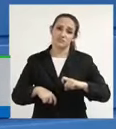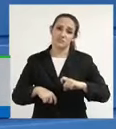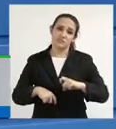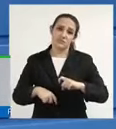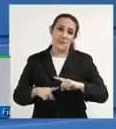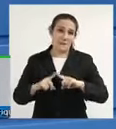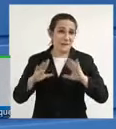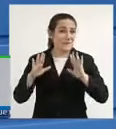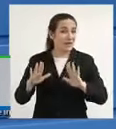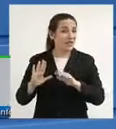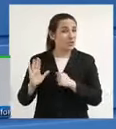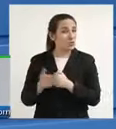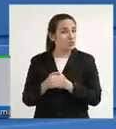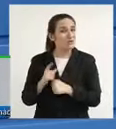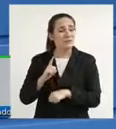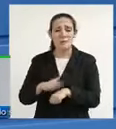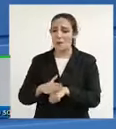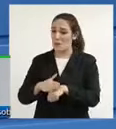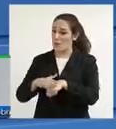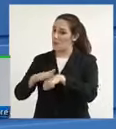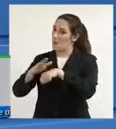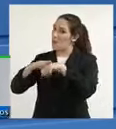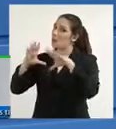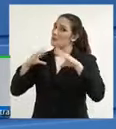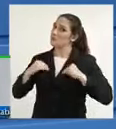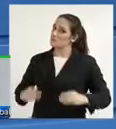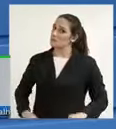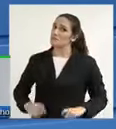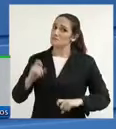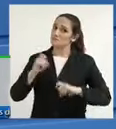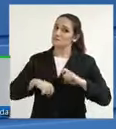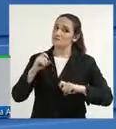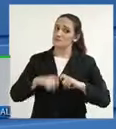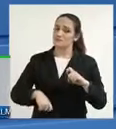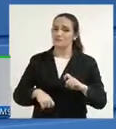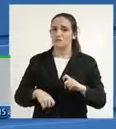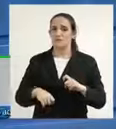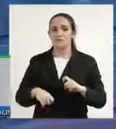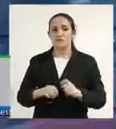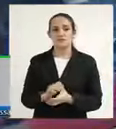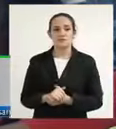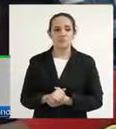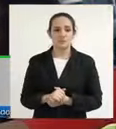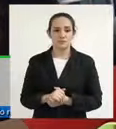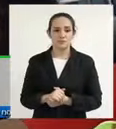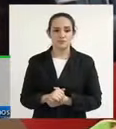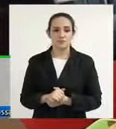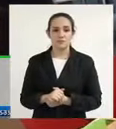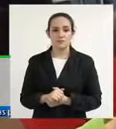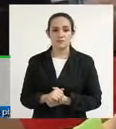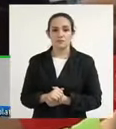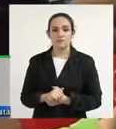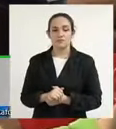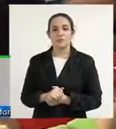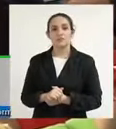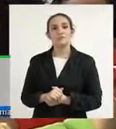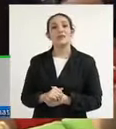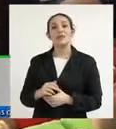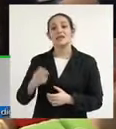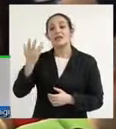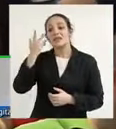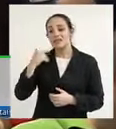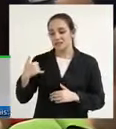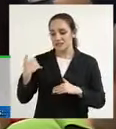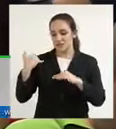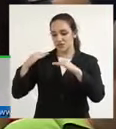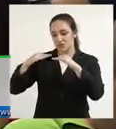madrugadas desses quase que 70% foram realizados contra criança abaixo de